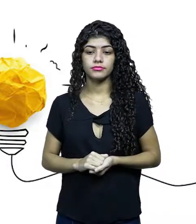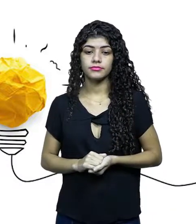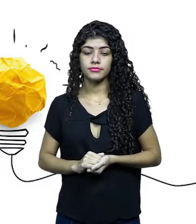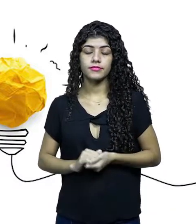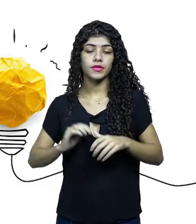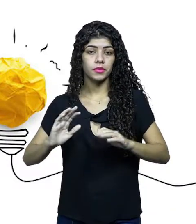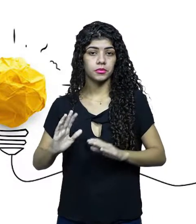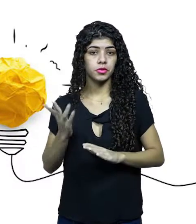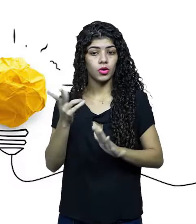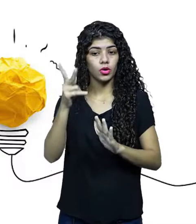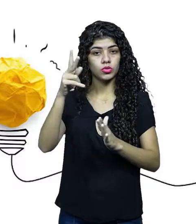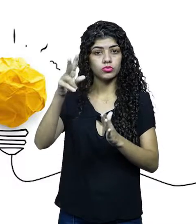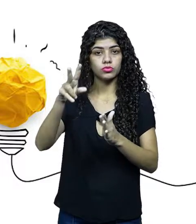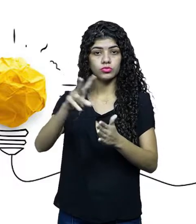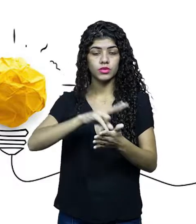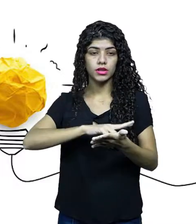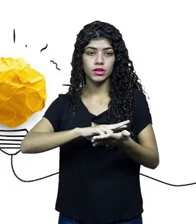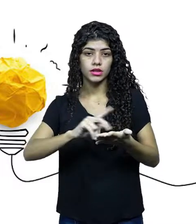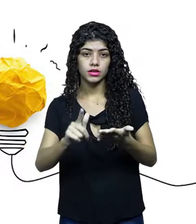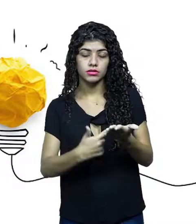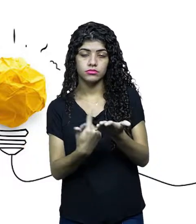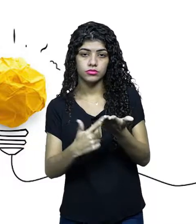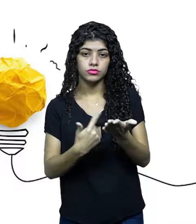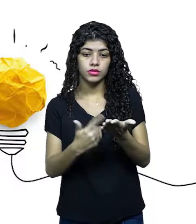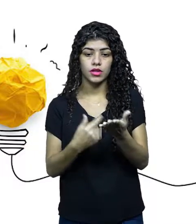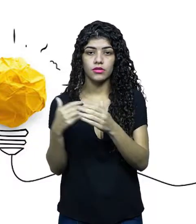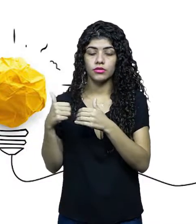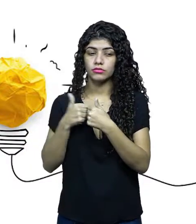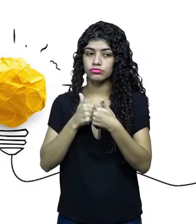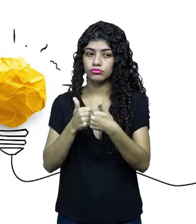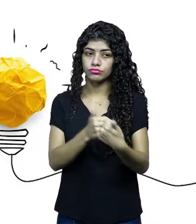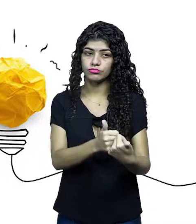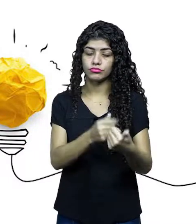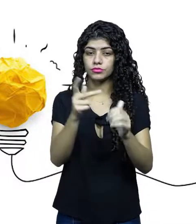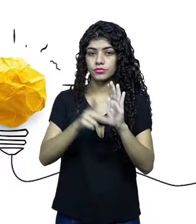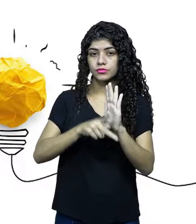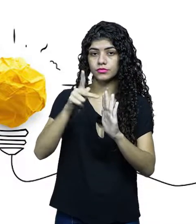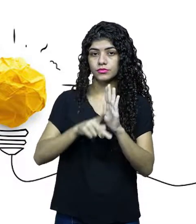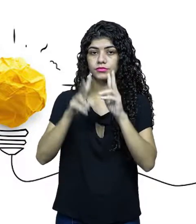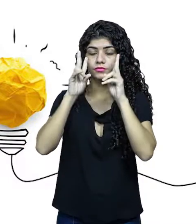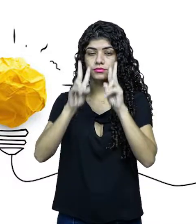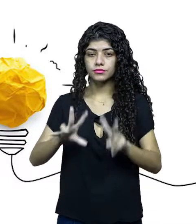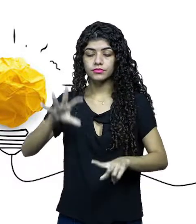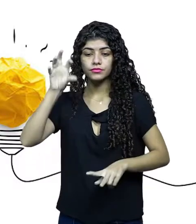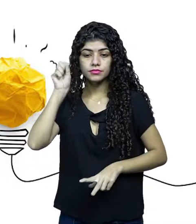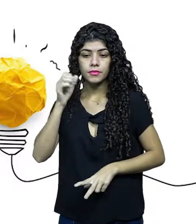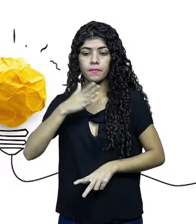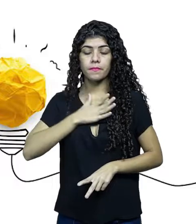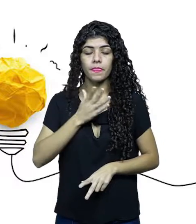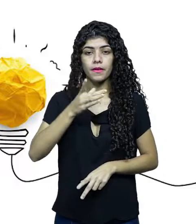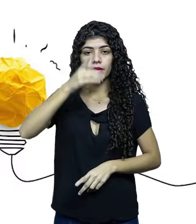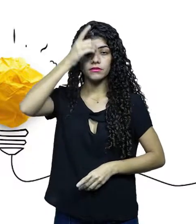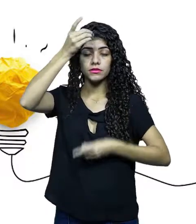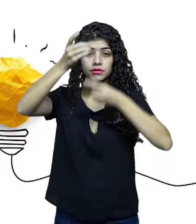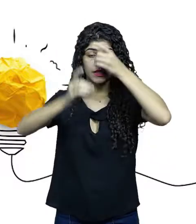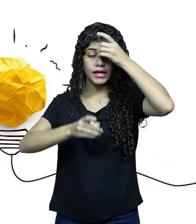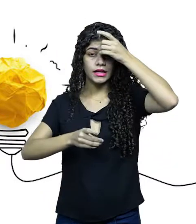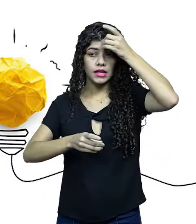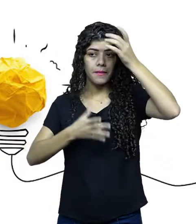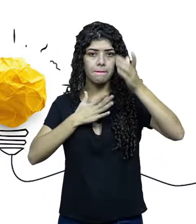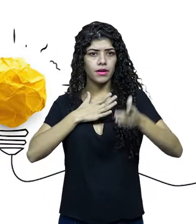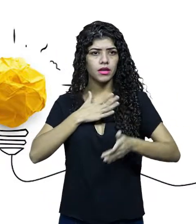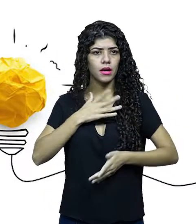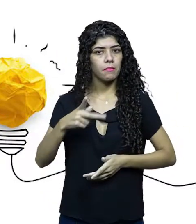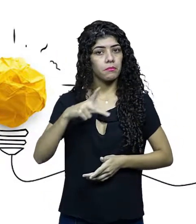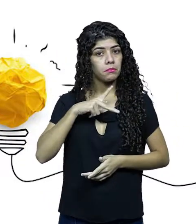citação do livro de guia de elaboração de projetos audiovisuais. A minha ideia, ela é original